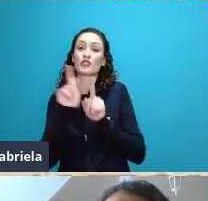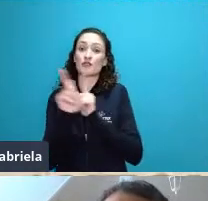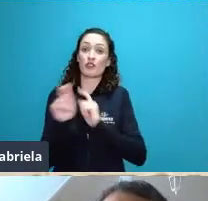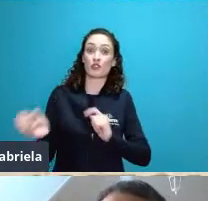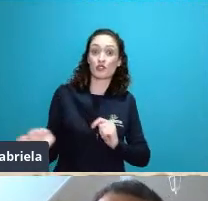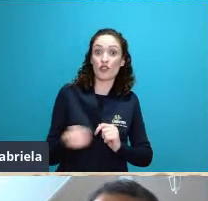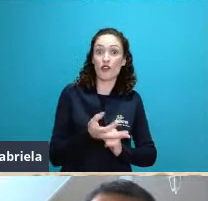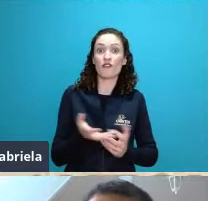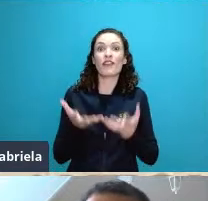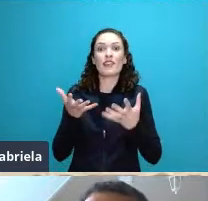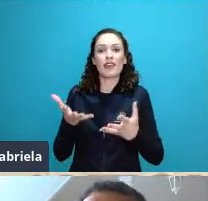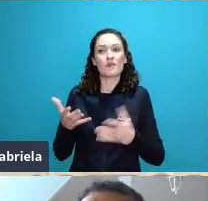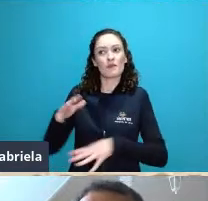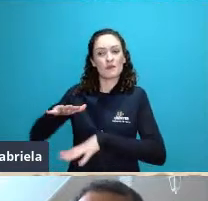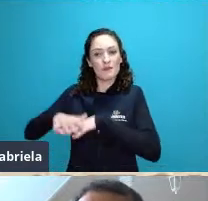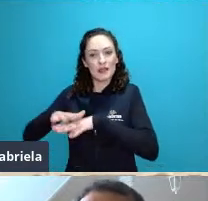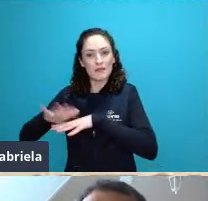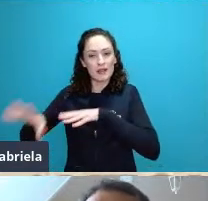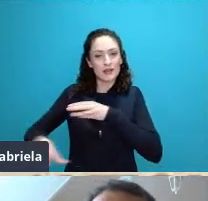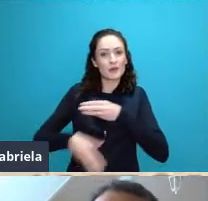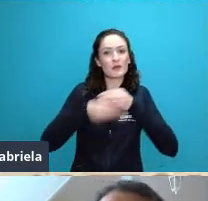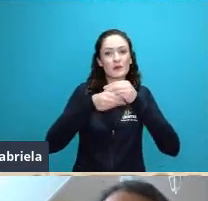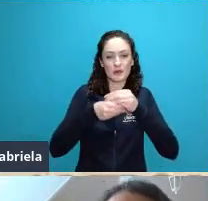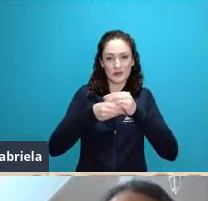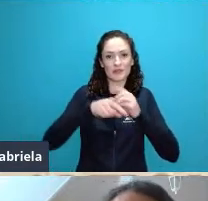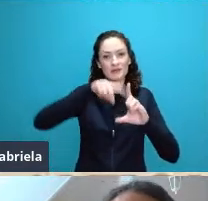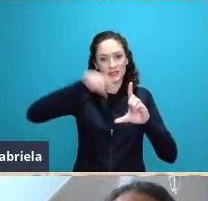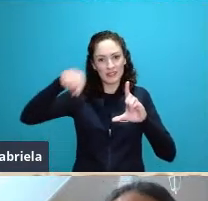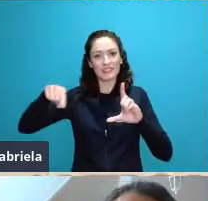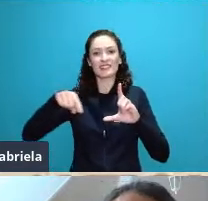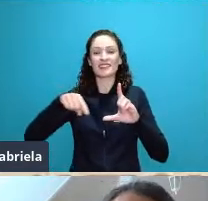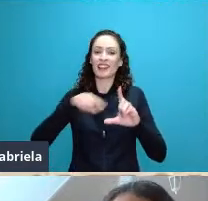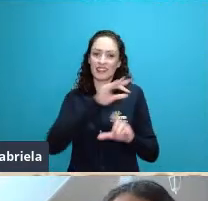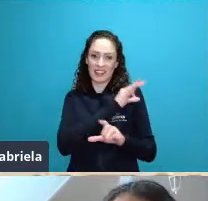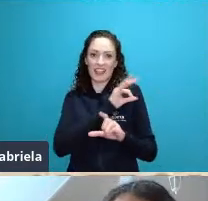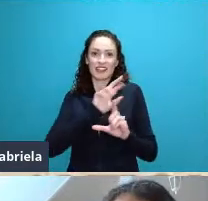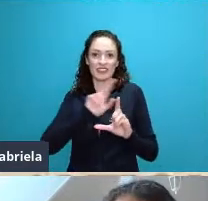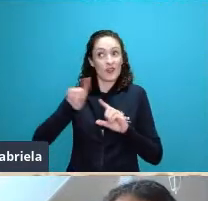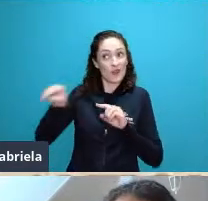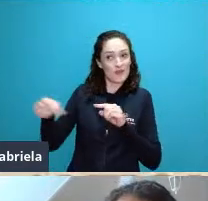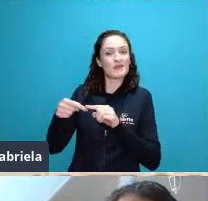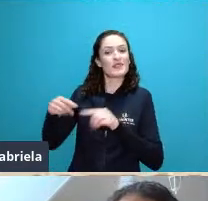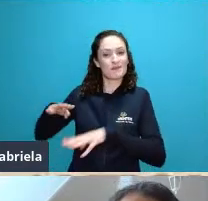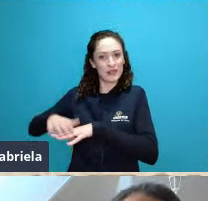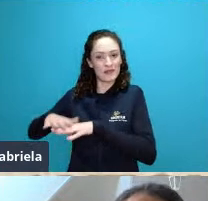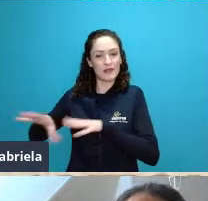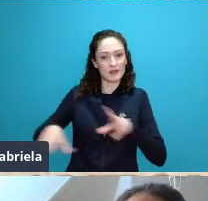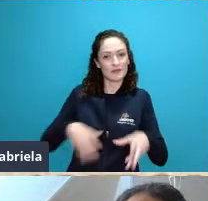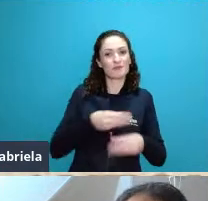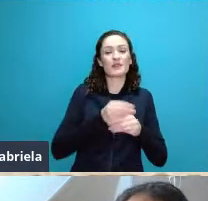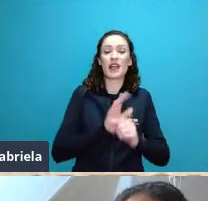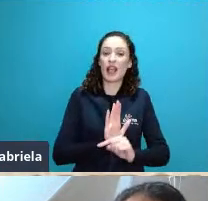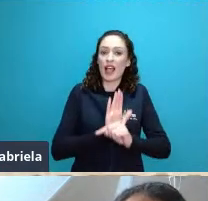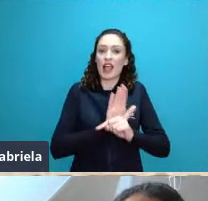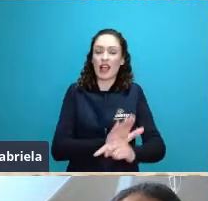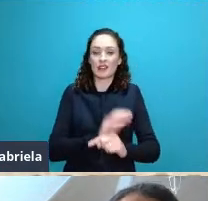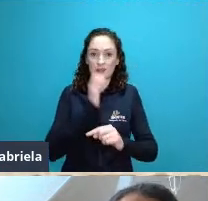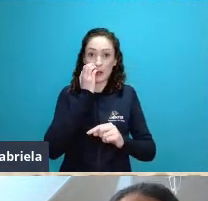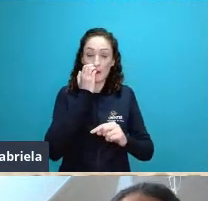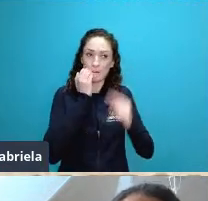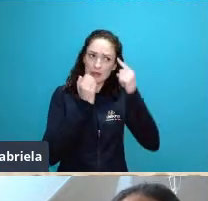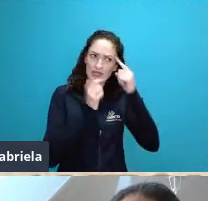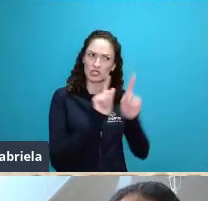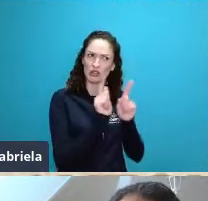estatísticas e matemáticas é que conseguiríamos romper esse limite com a geografia clássica uma outra